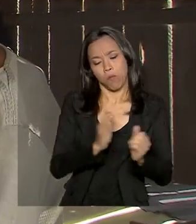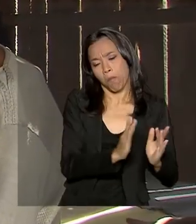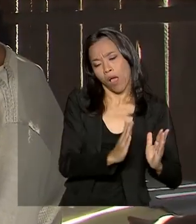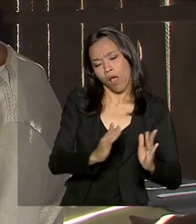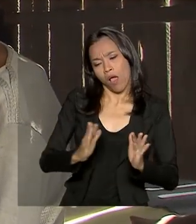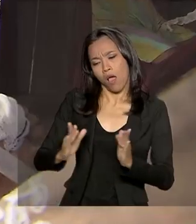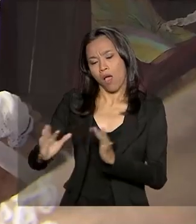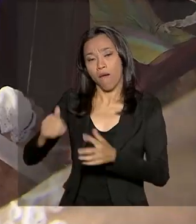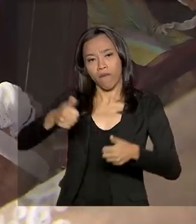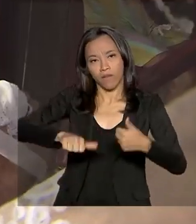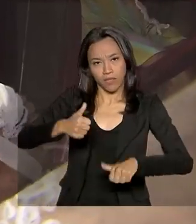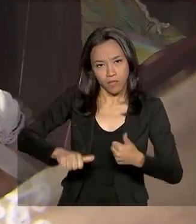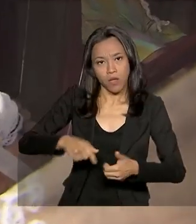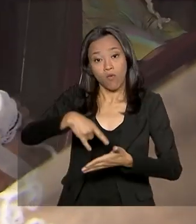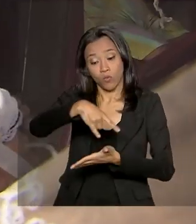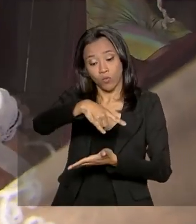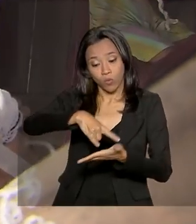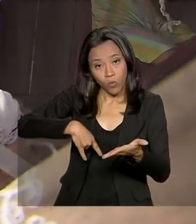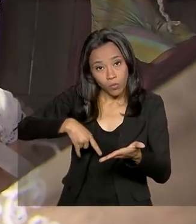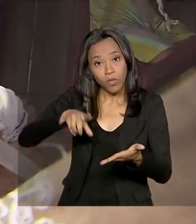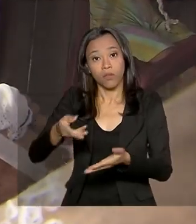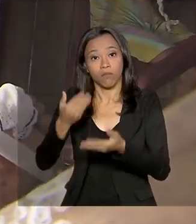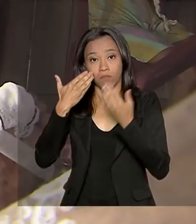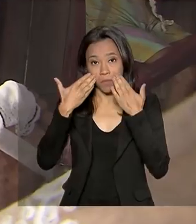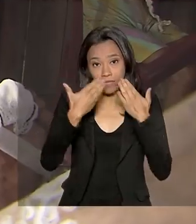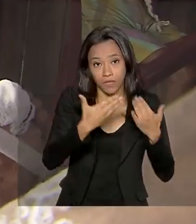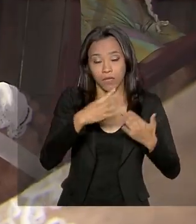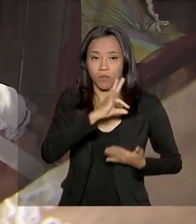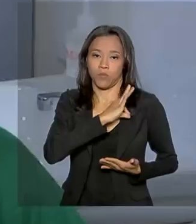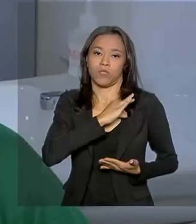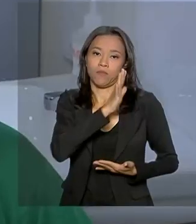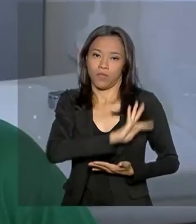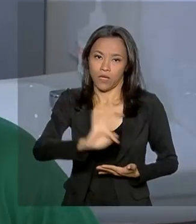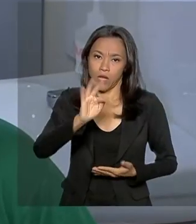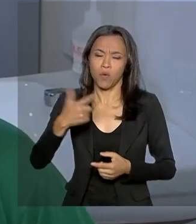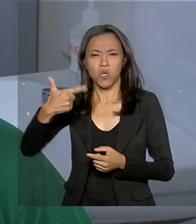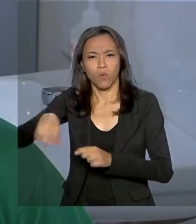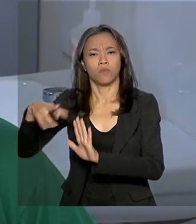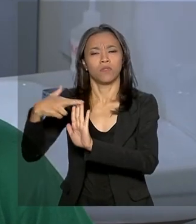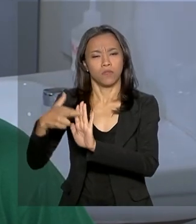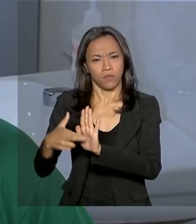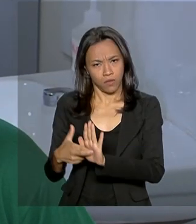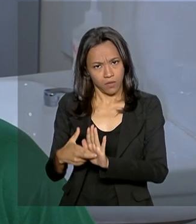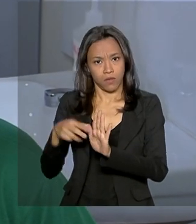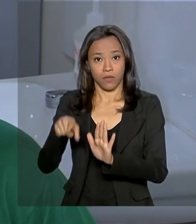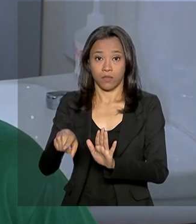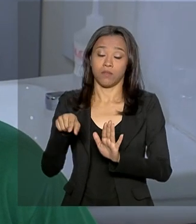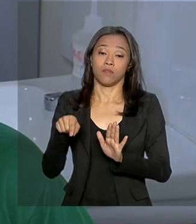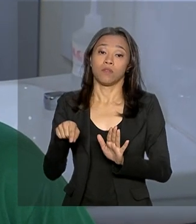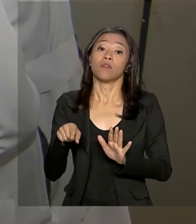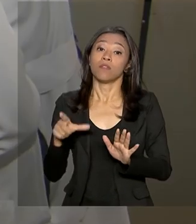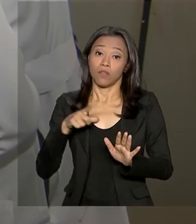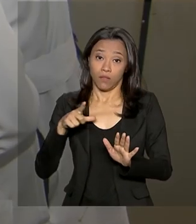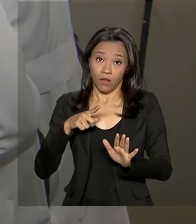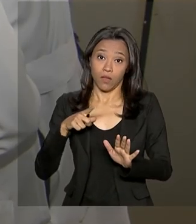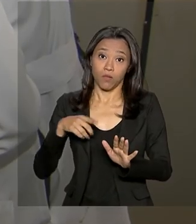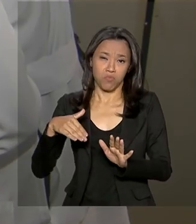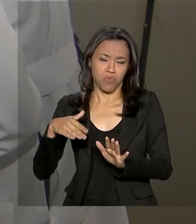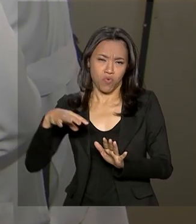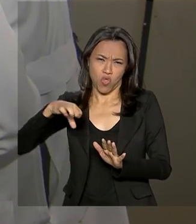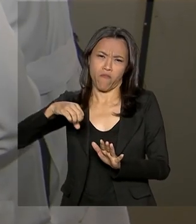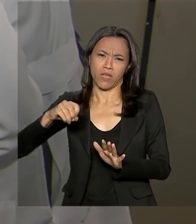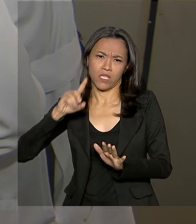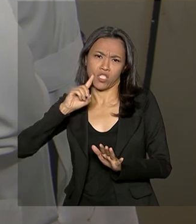apresentação de documentos à Polícia Federal e cumprimento de exigências, como não terem permanecido fora do Brasil por mais de 90